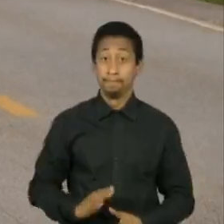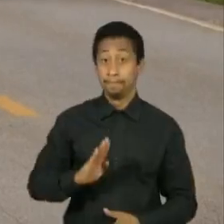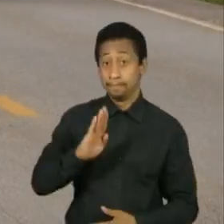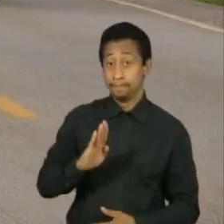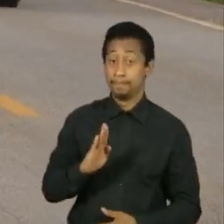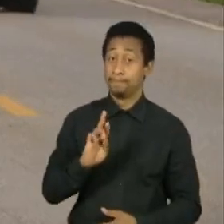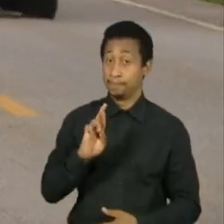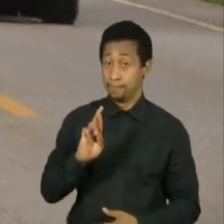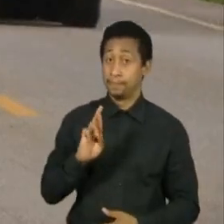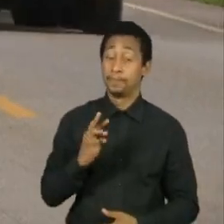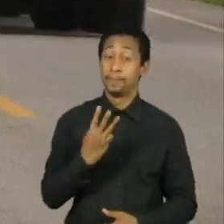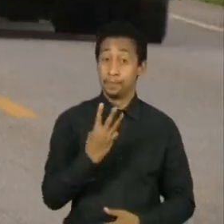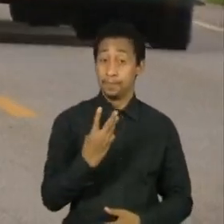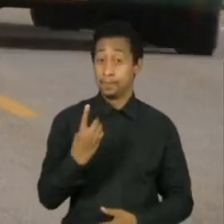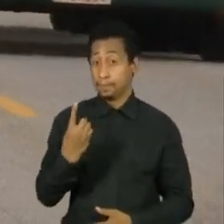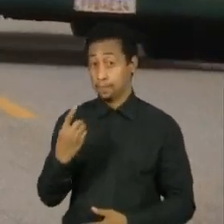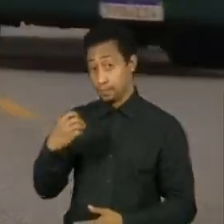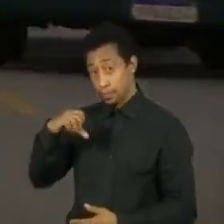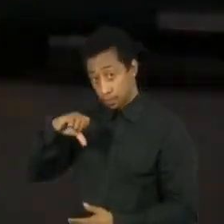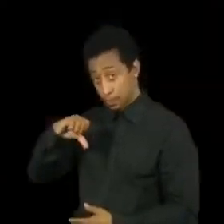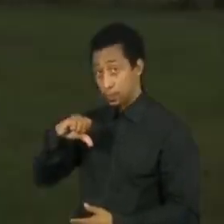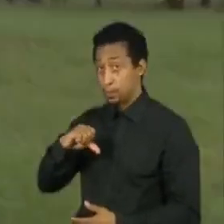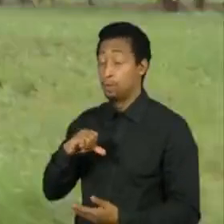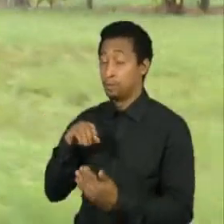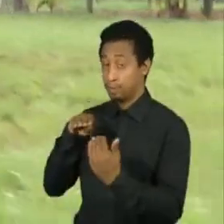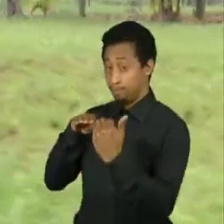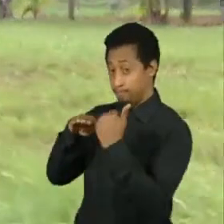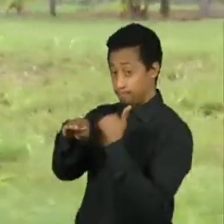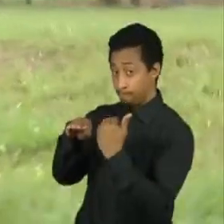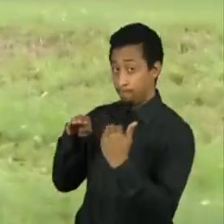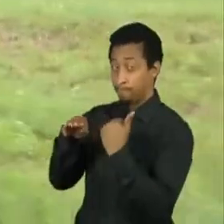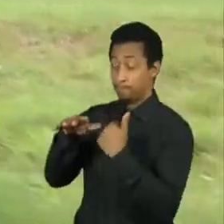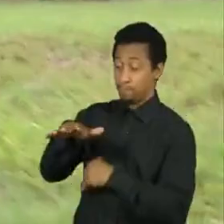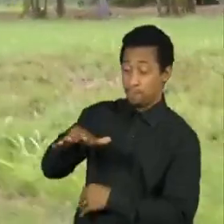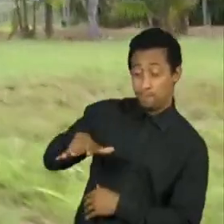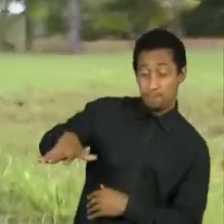BR-319, o endereço da discórdia.